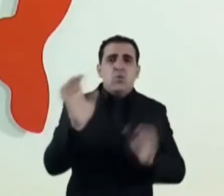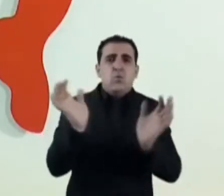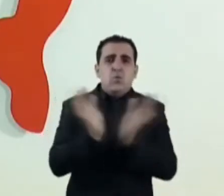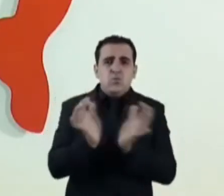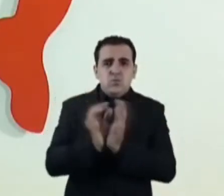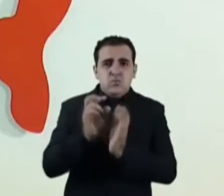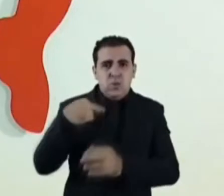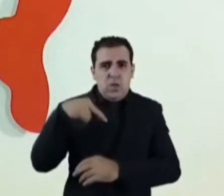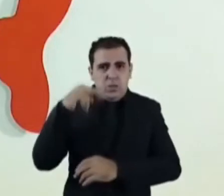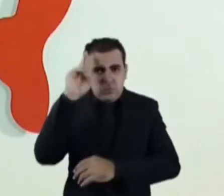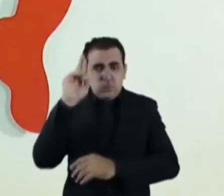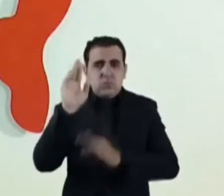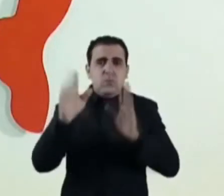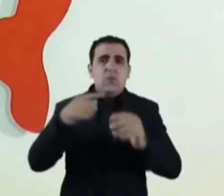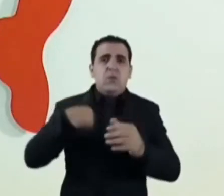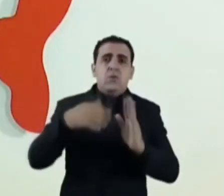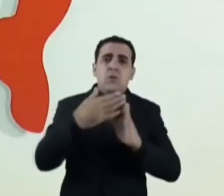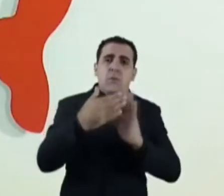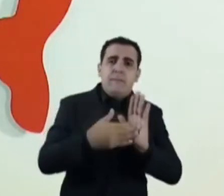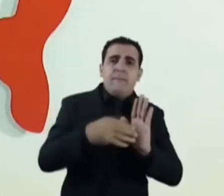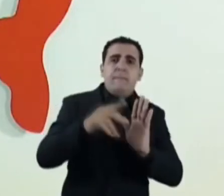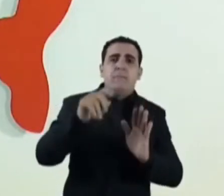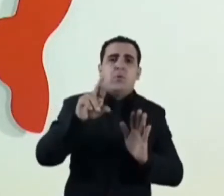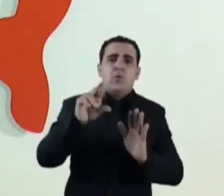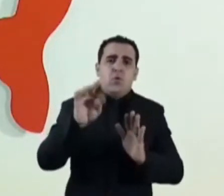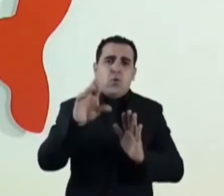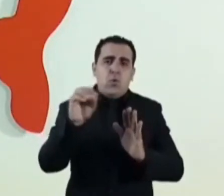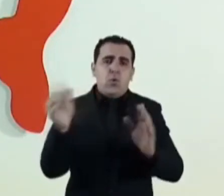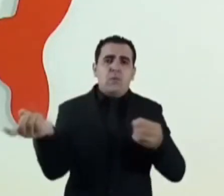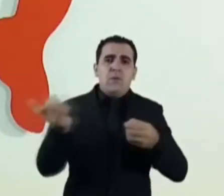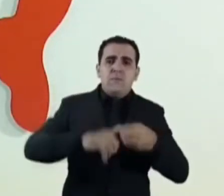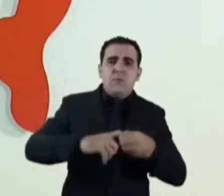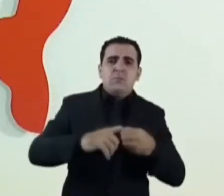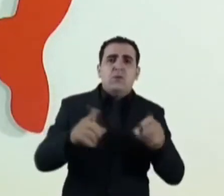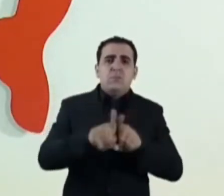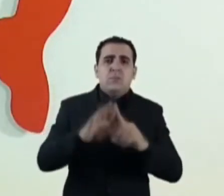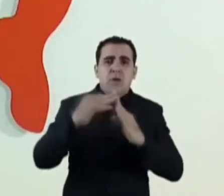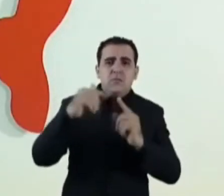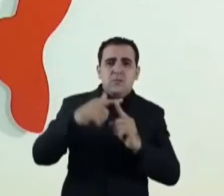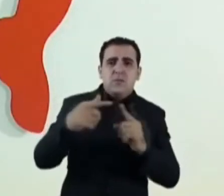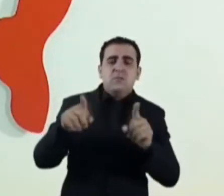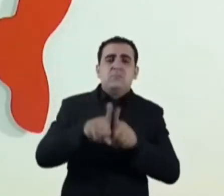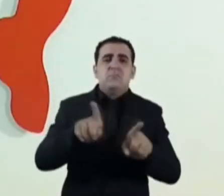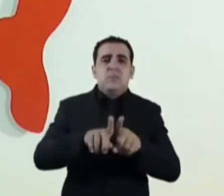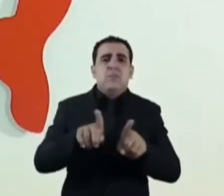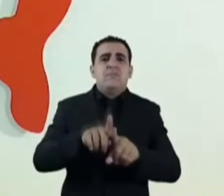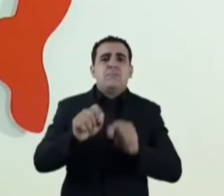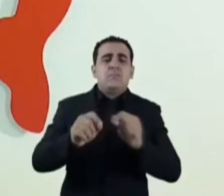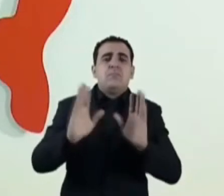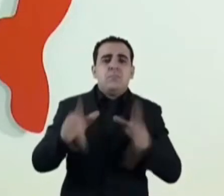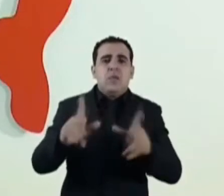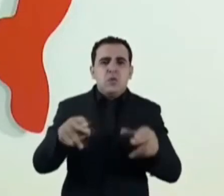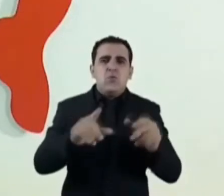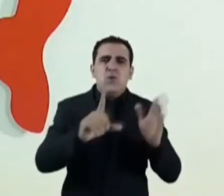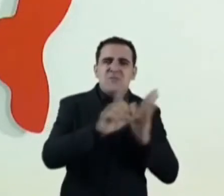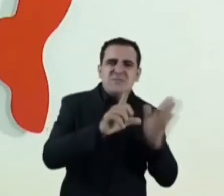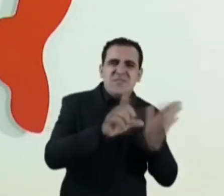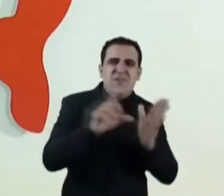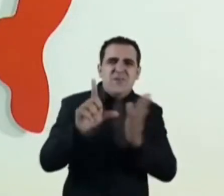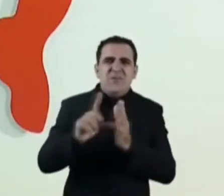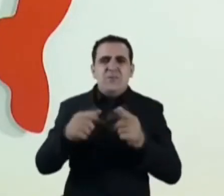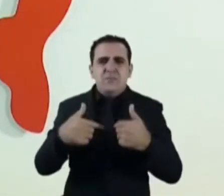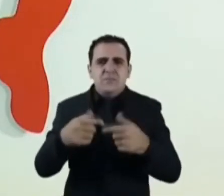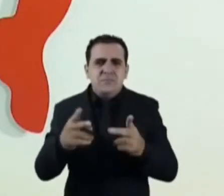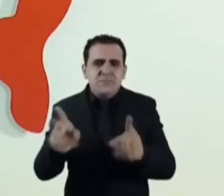protocolo de retomada também progressiva, nos mesmos termos que mencionei para comércio, serviços